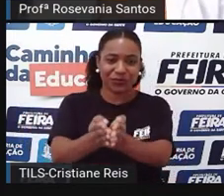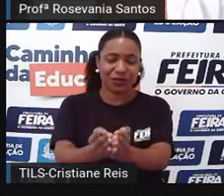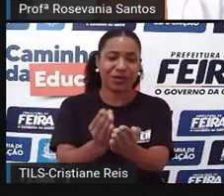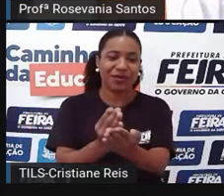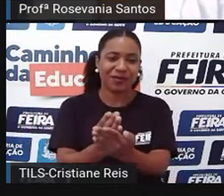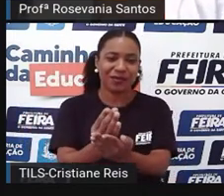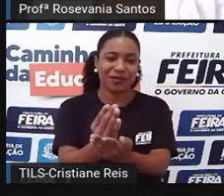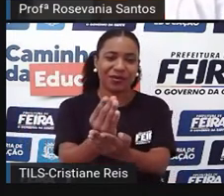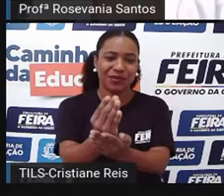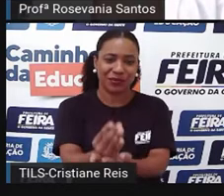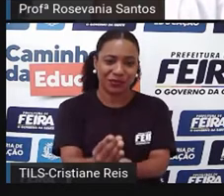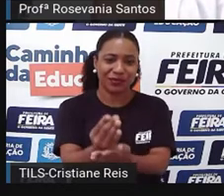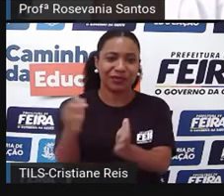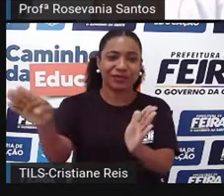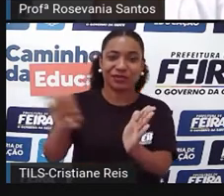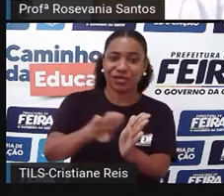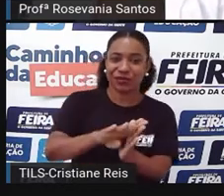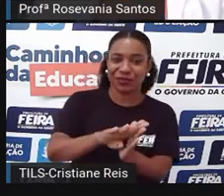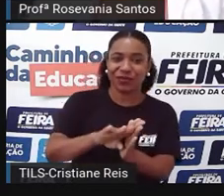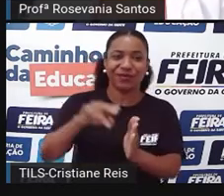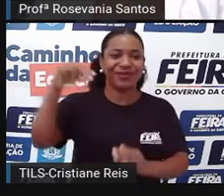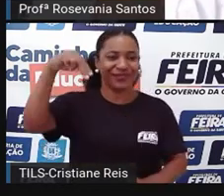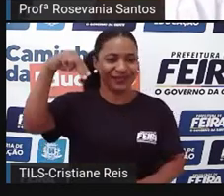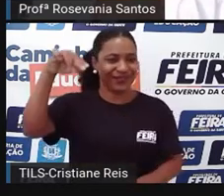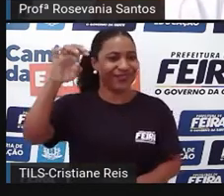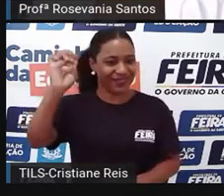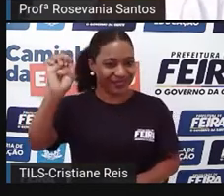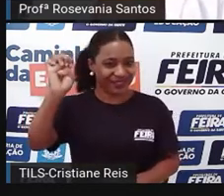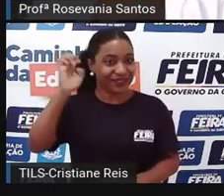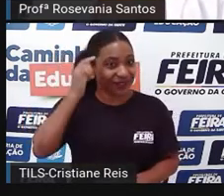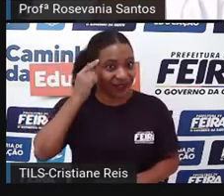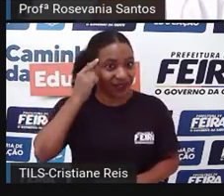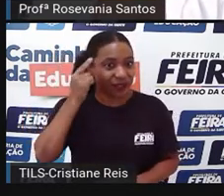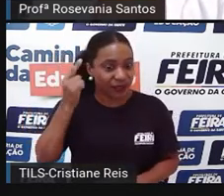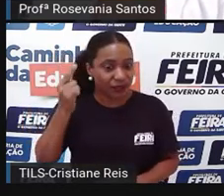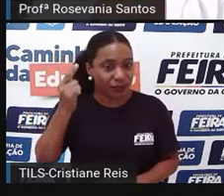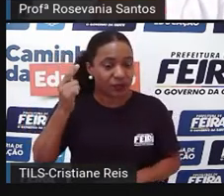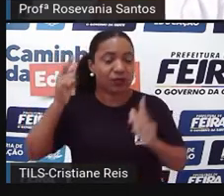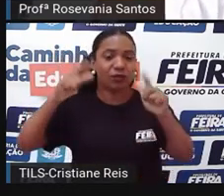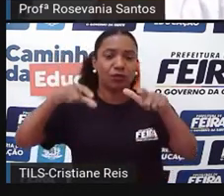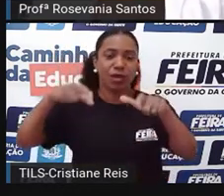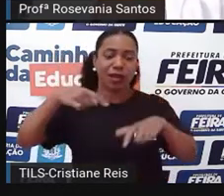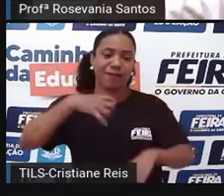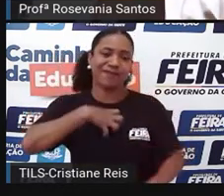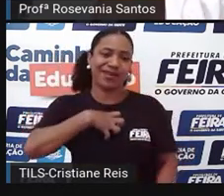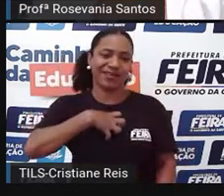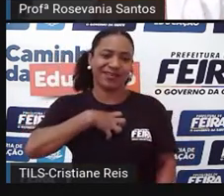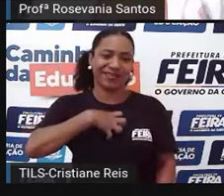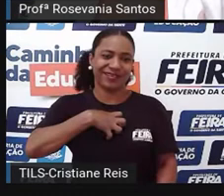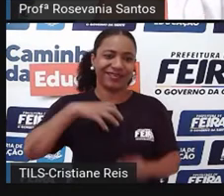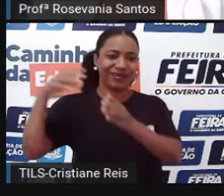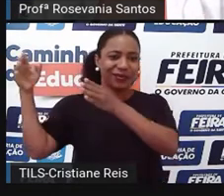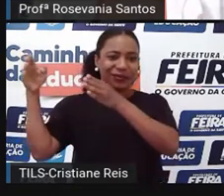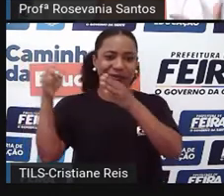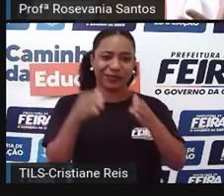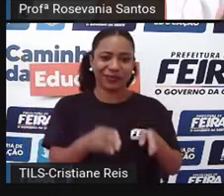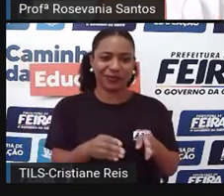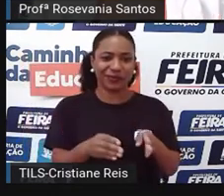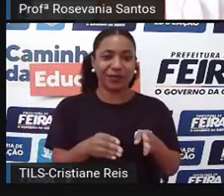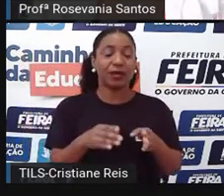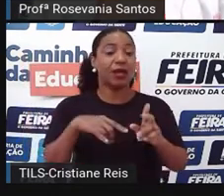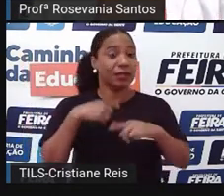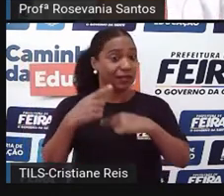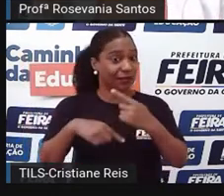eles chegaram pela região nordeste, né, lembra que mais precisamente na região da Bahia. E aí, depois, com os ciclos